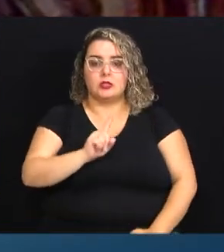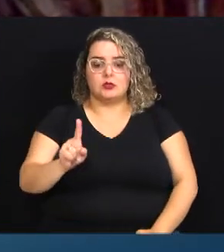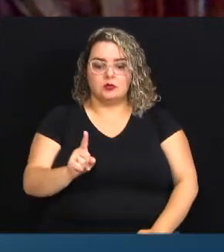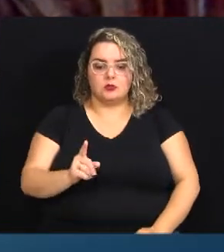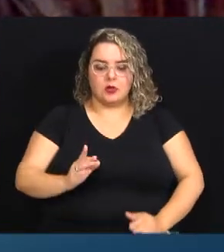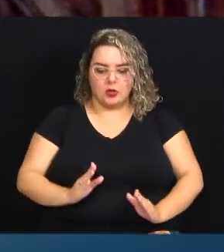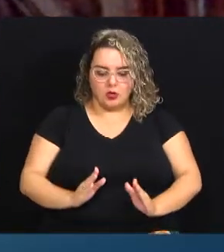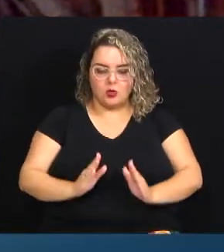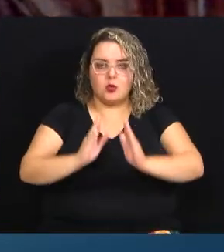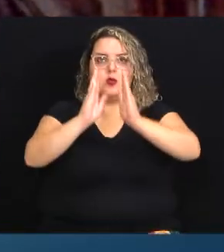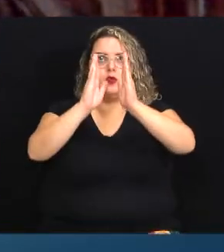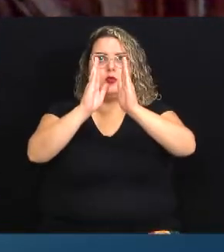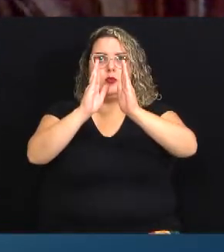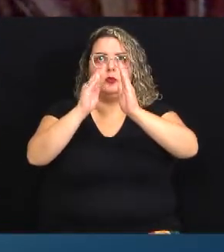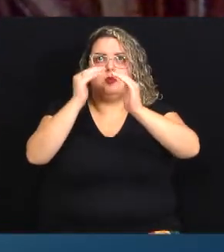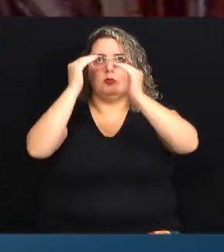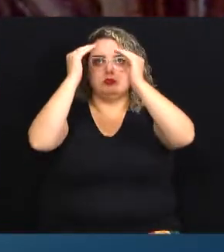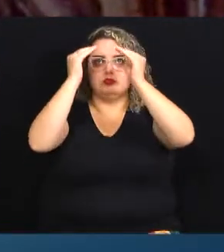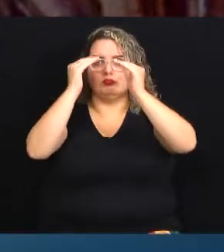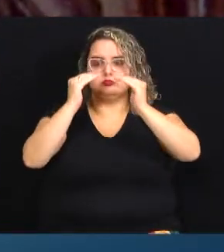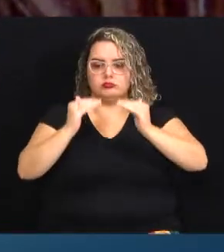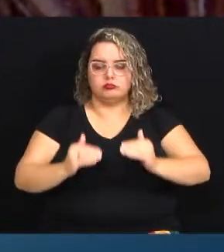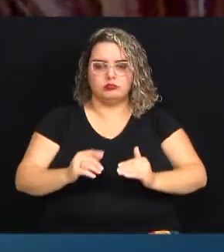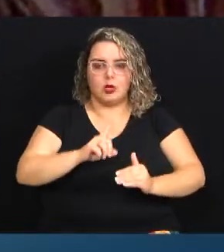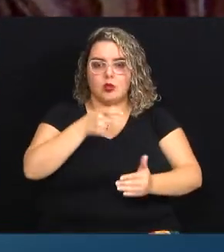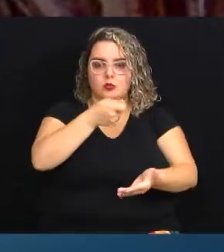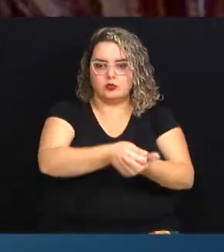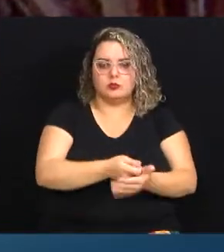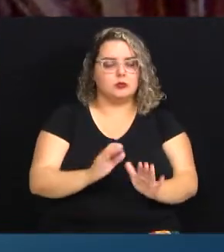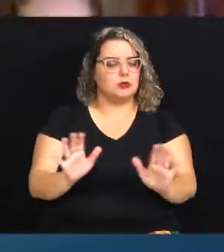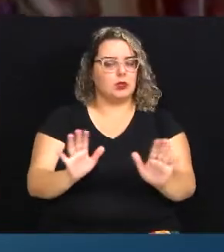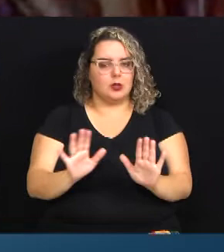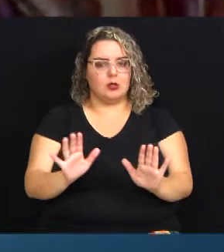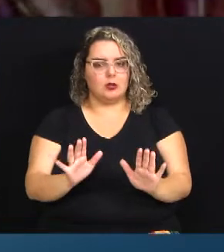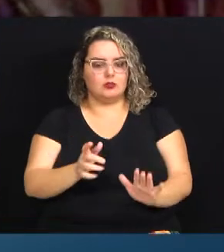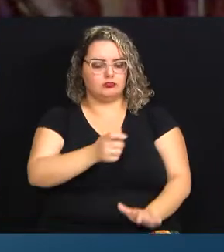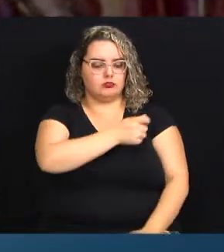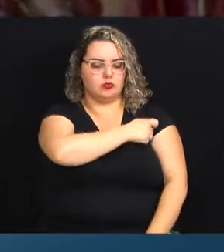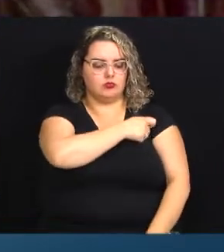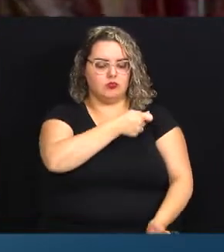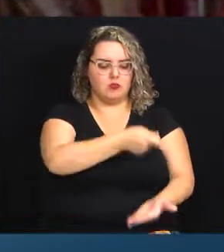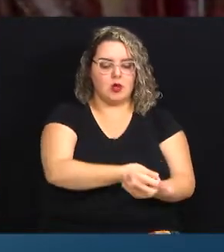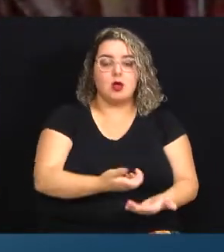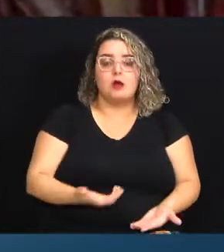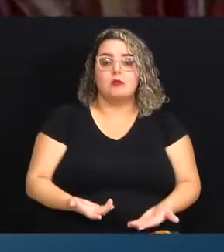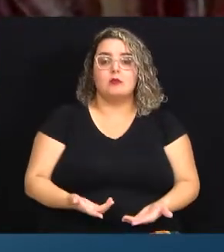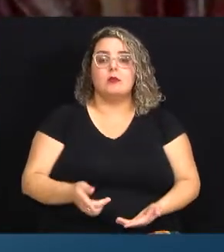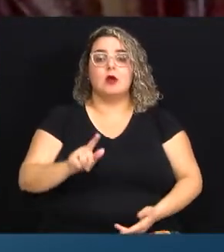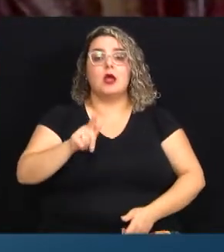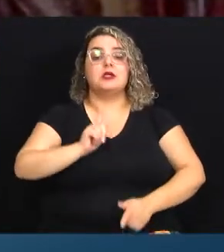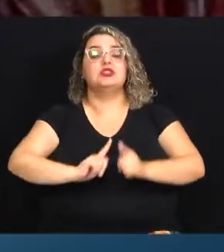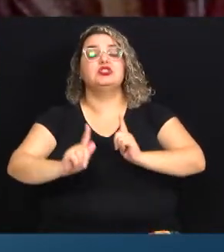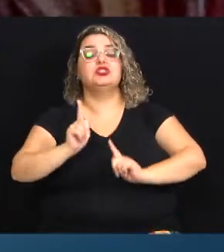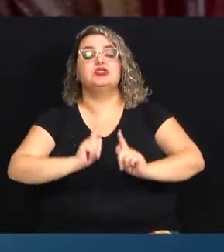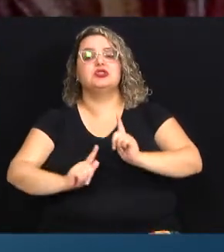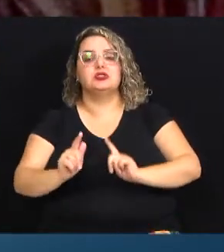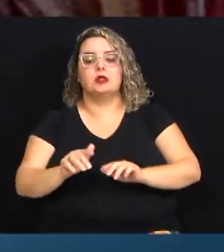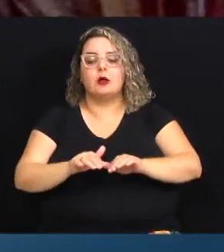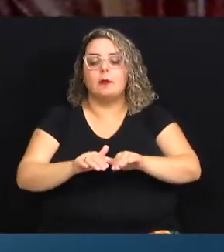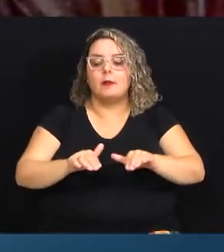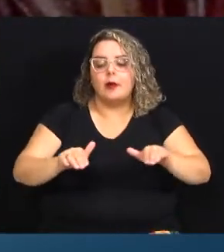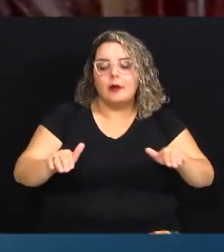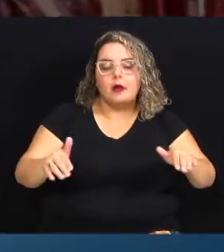é de cima para baixo, não é autoritário. É um processo, como o Domi diz, autogestionário. Então, isso é muito